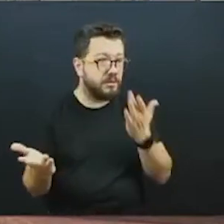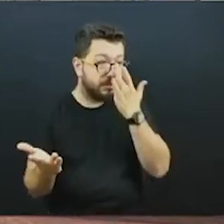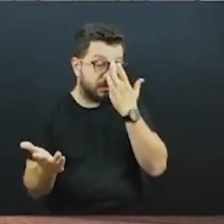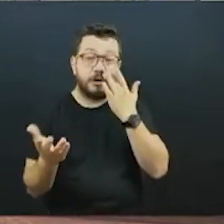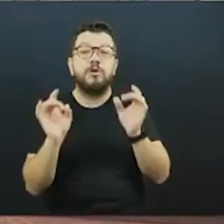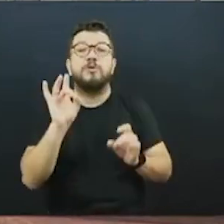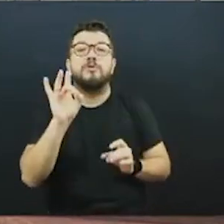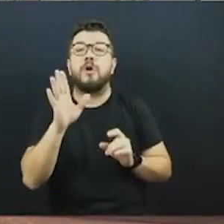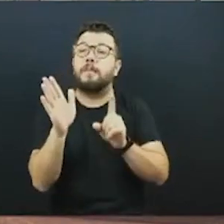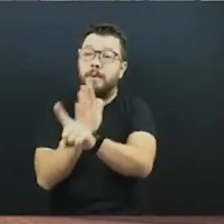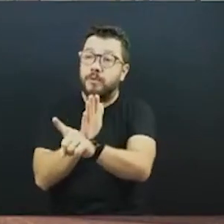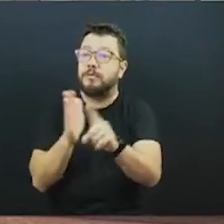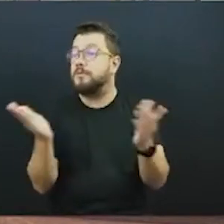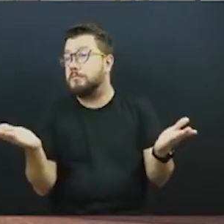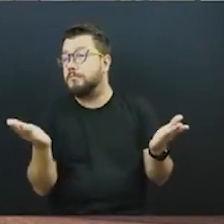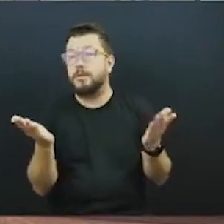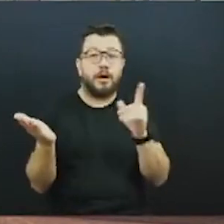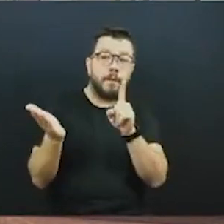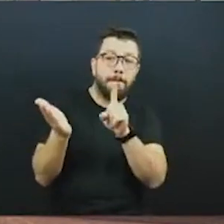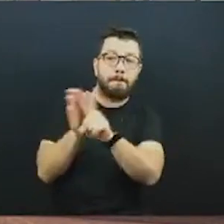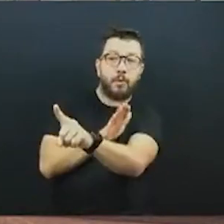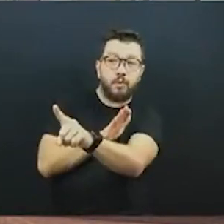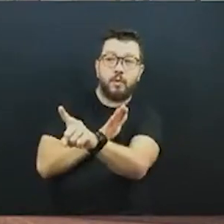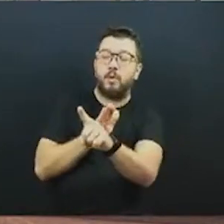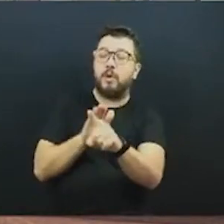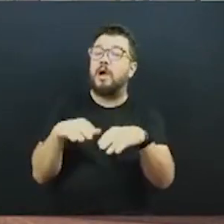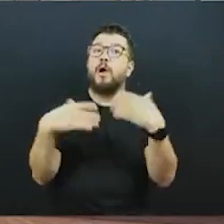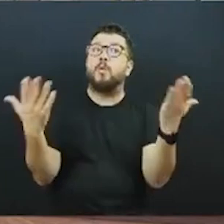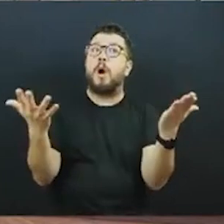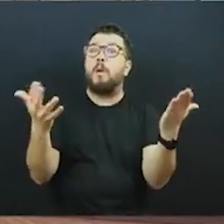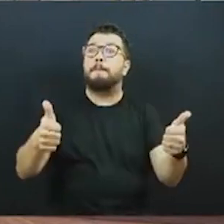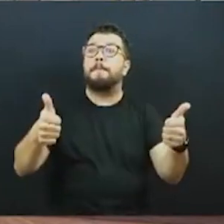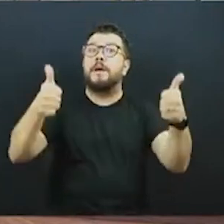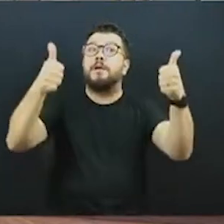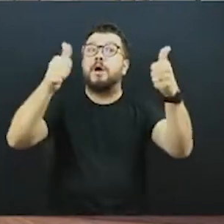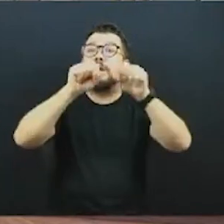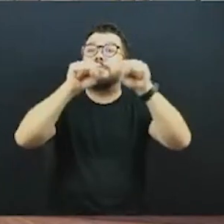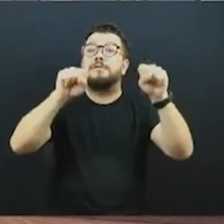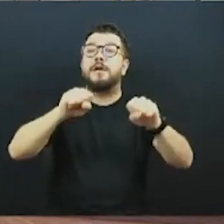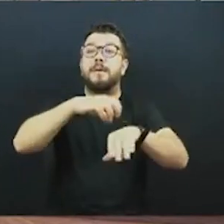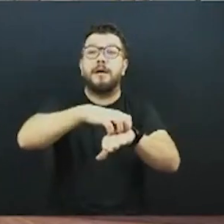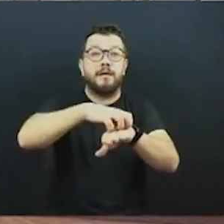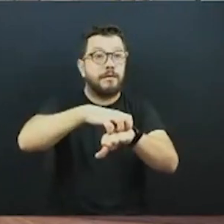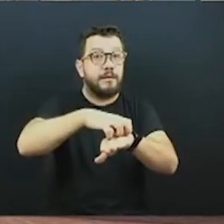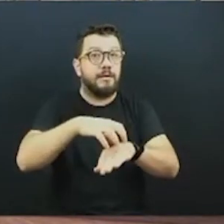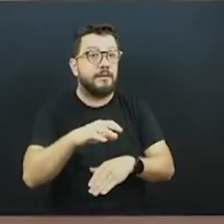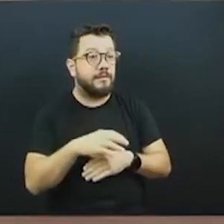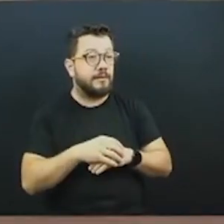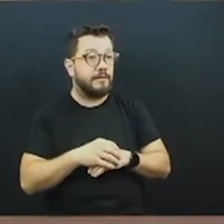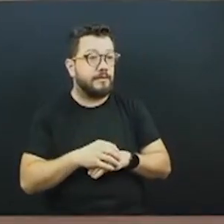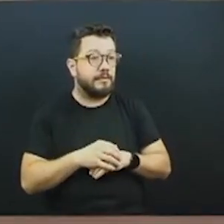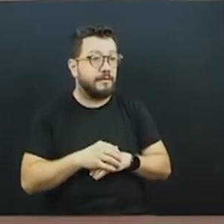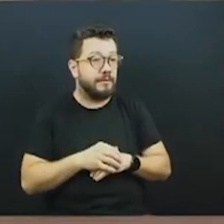pergunta, você vai responder o que eu te perguntei. Qual é o melhor sistema de transporte do Brasil hoje? Bom, para começar, Calcaia. É de